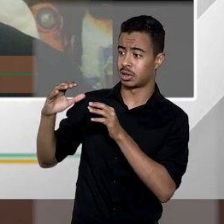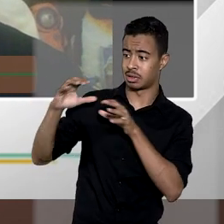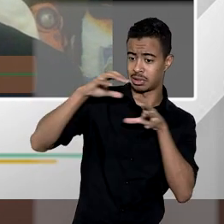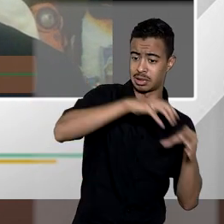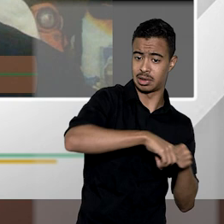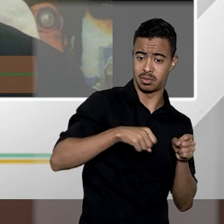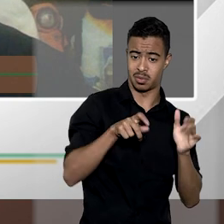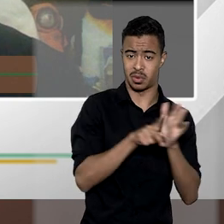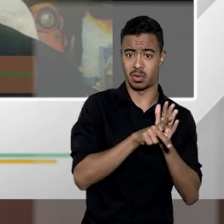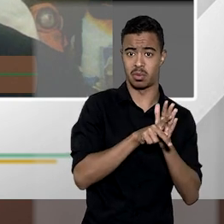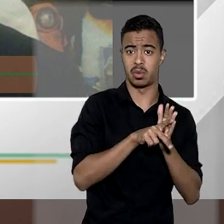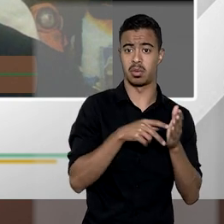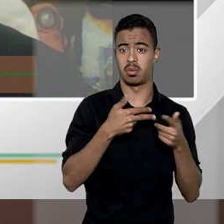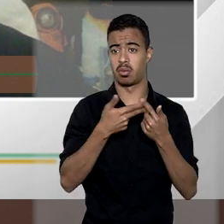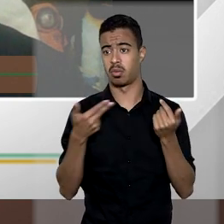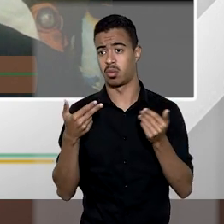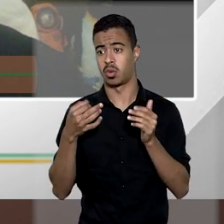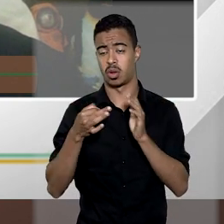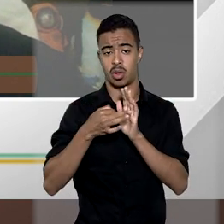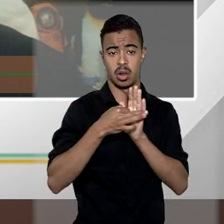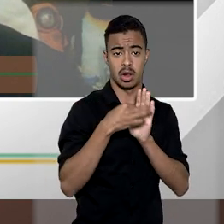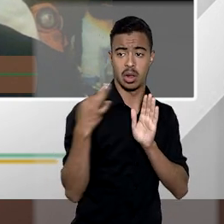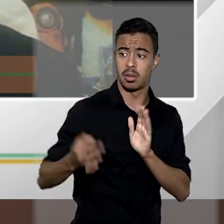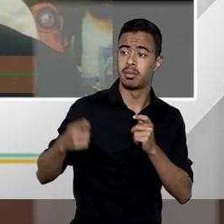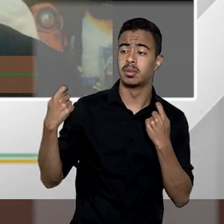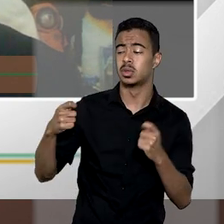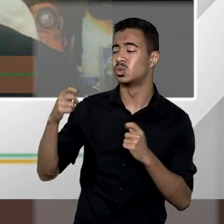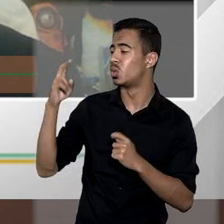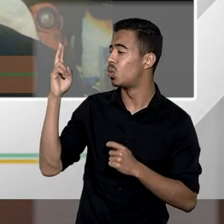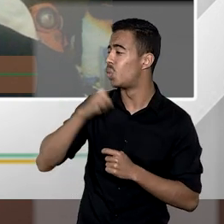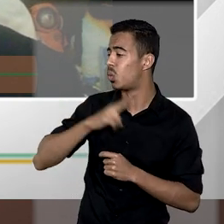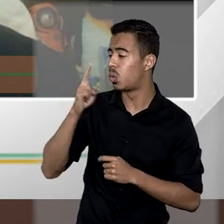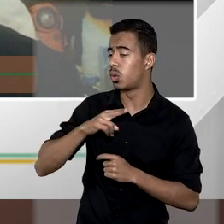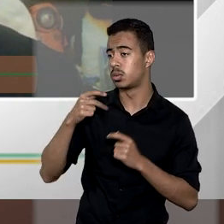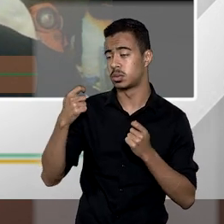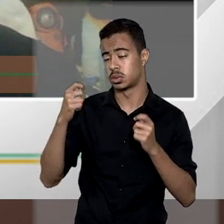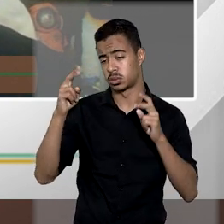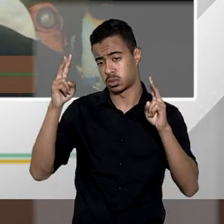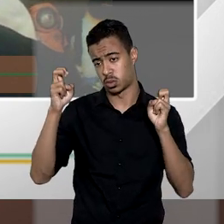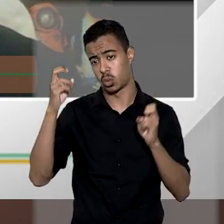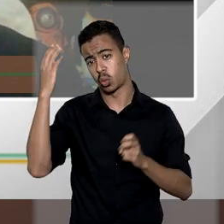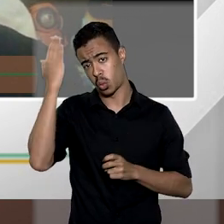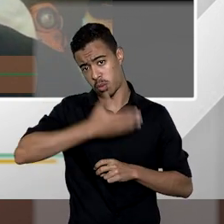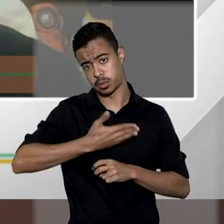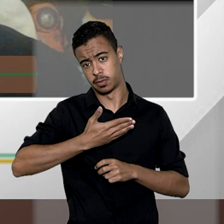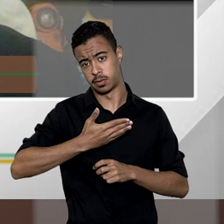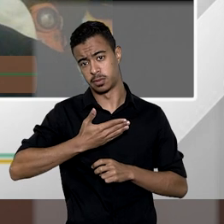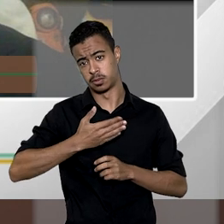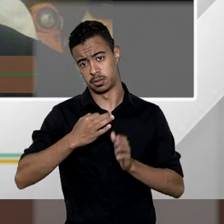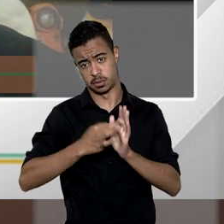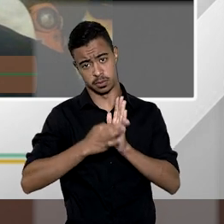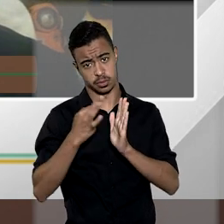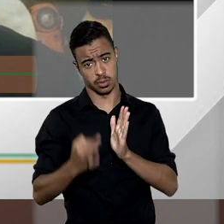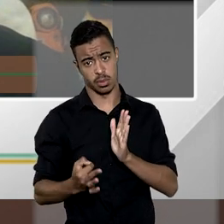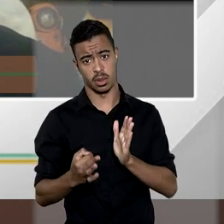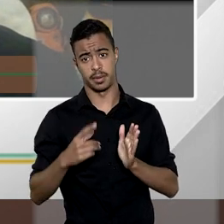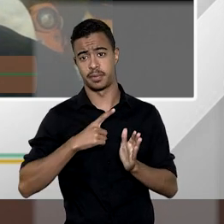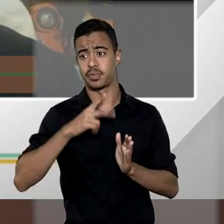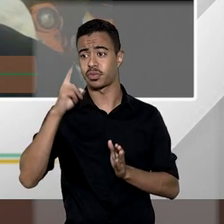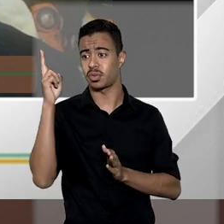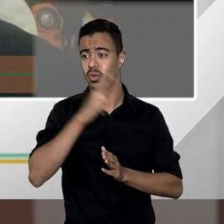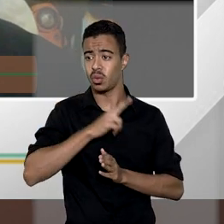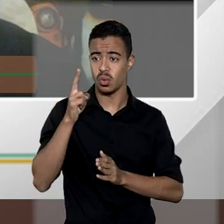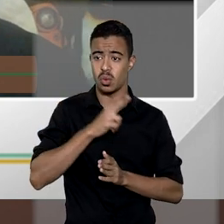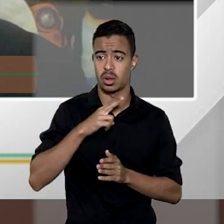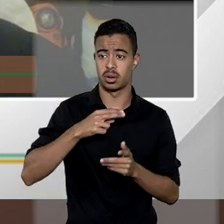em razão de uma alegação de urgência que deve ser motivada e comprovada urgência de